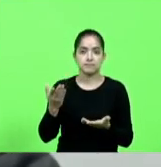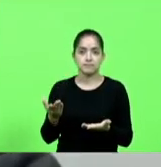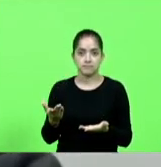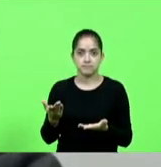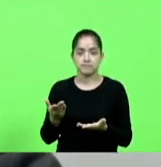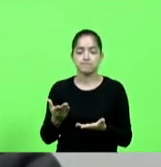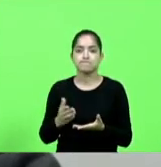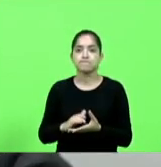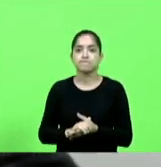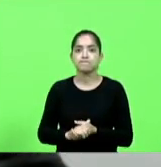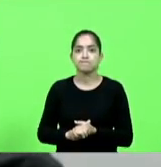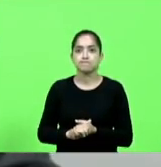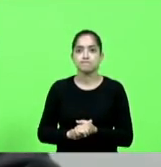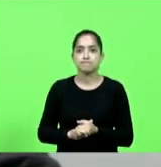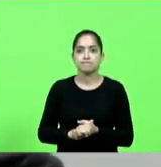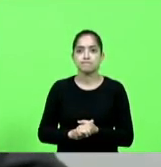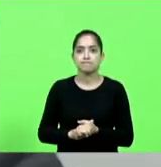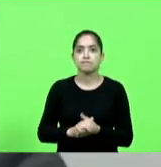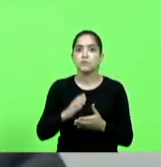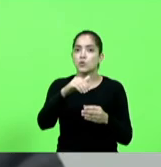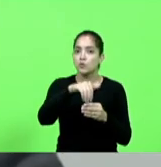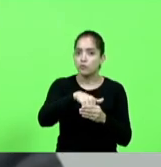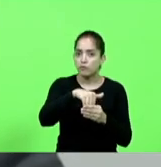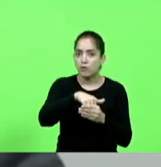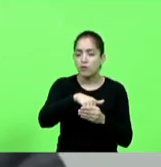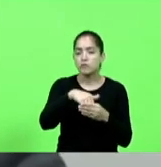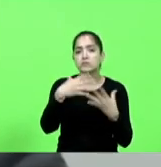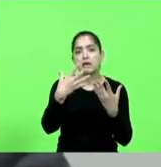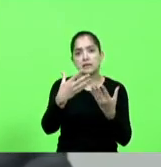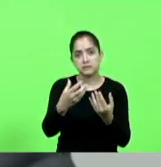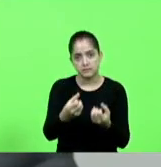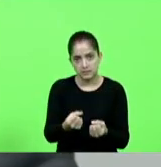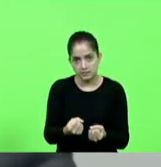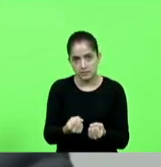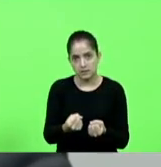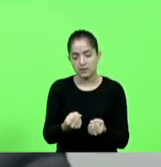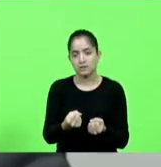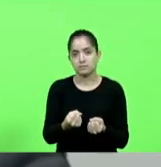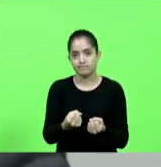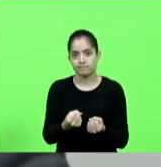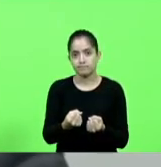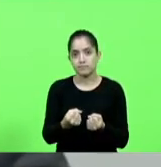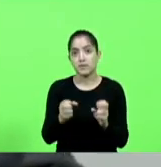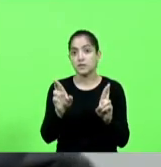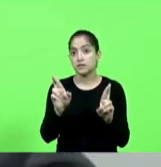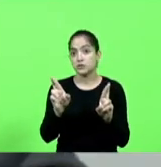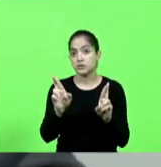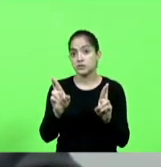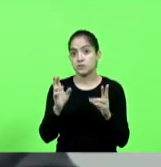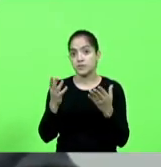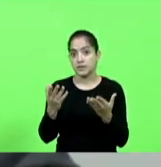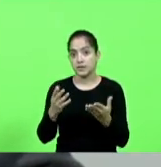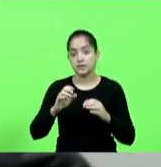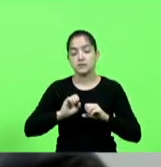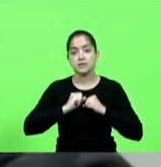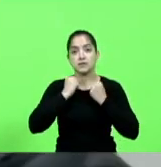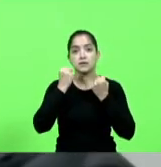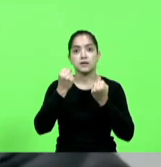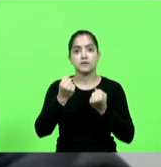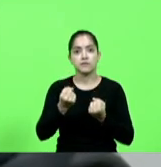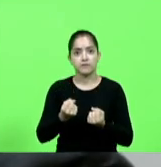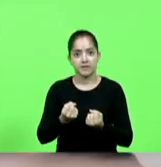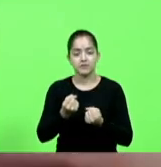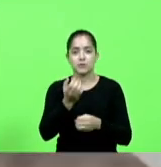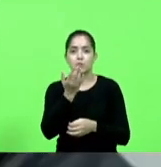dar um voto de confiança um voto de esperança em defesa de uma